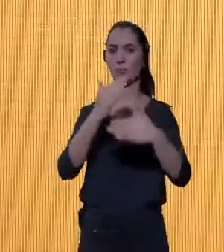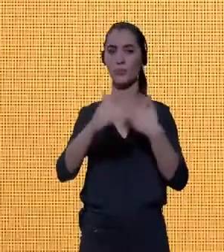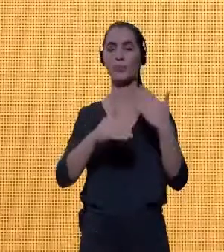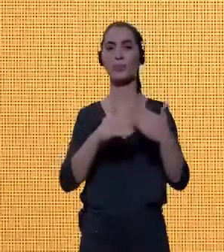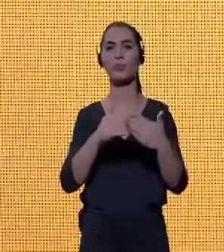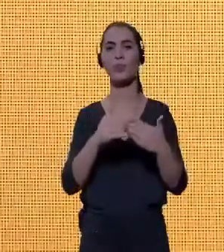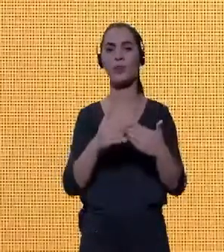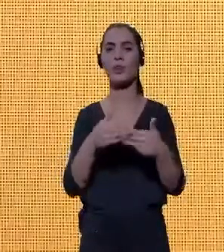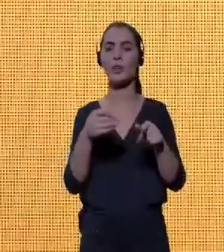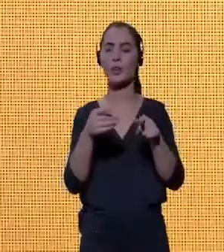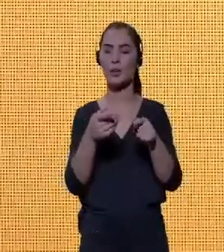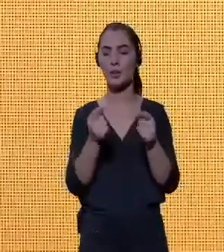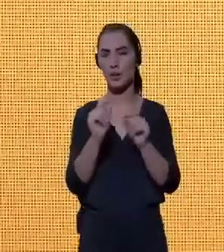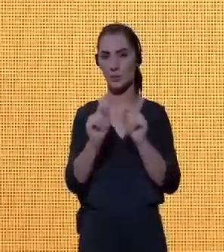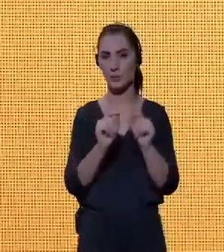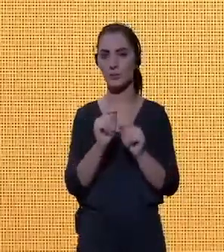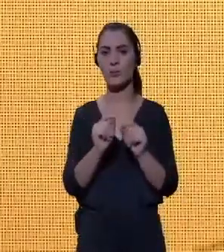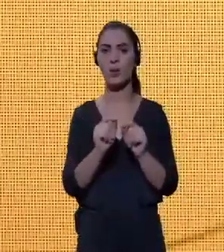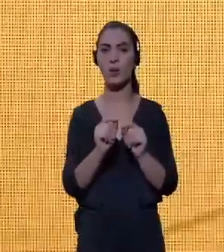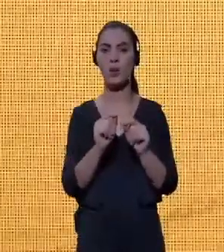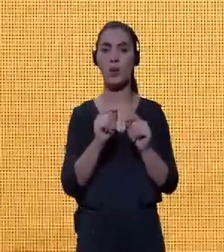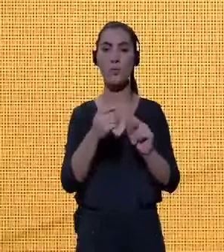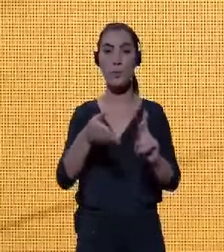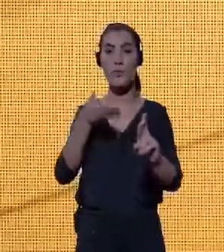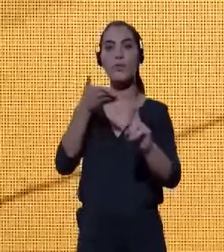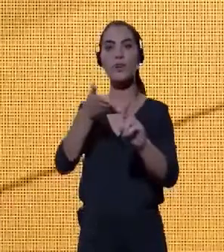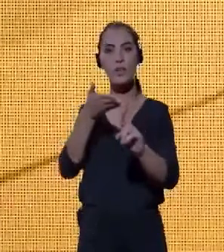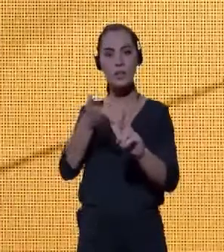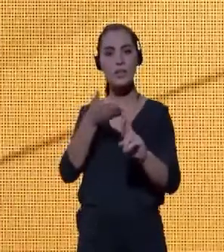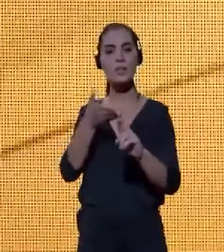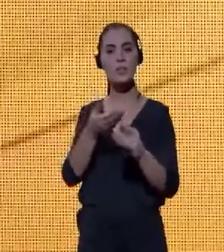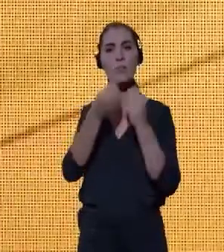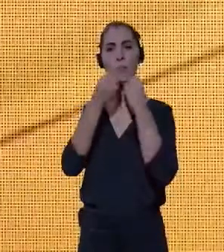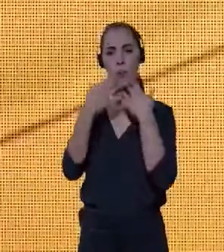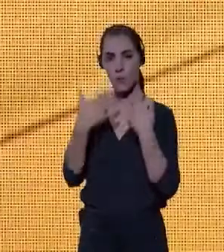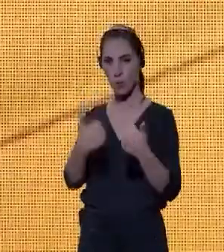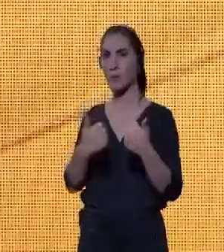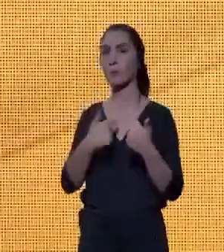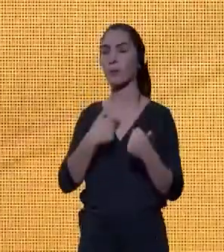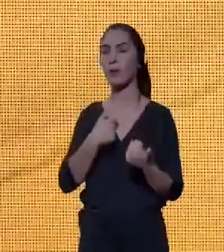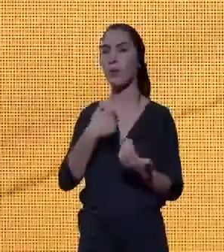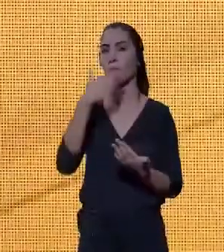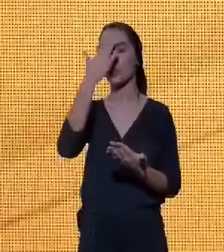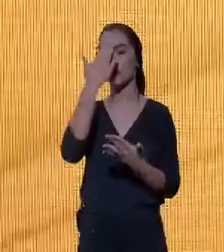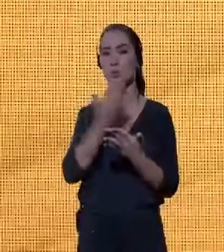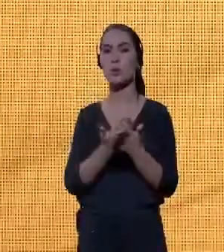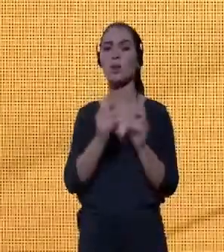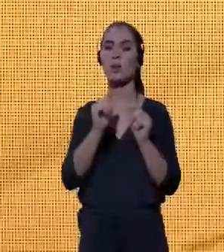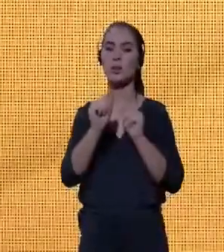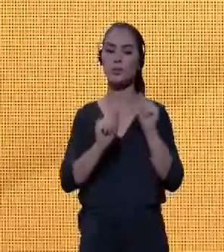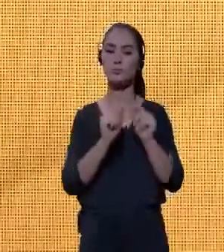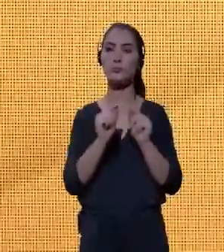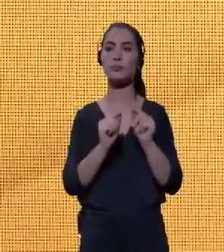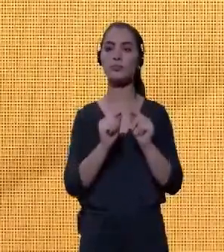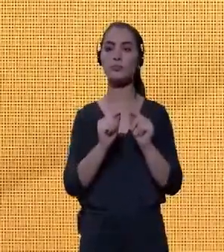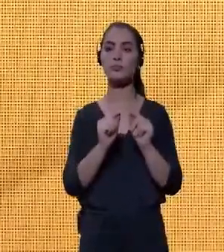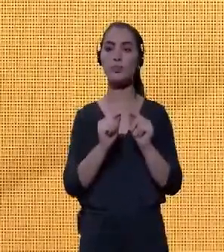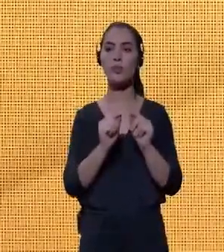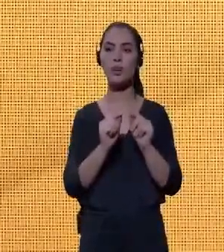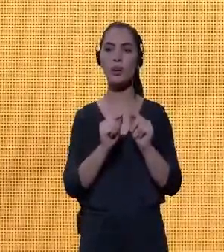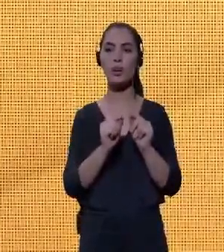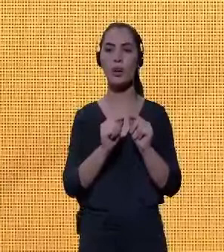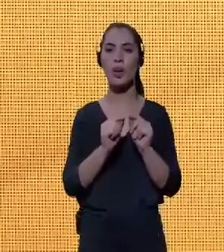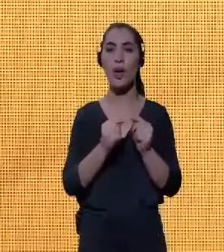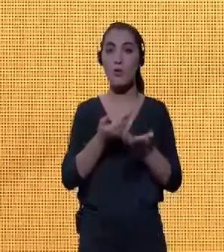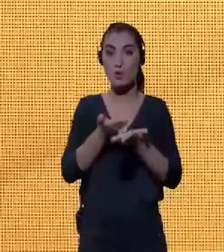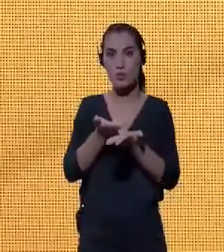que torna aí uma referência bastante útil, eu acredito, para o estudo que ela, com